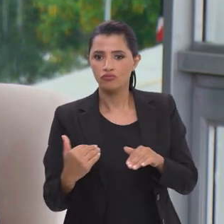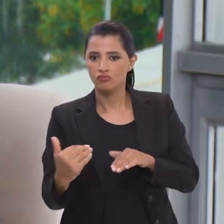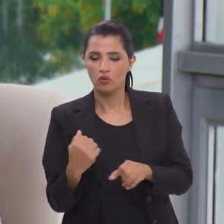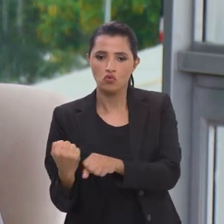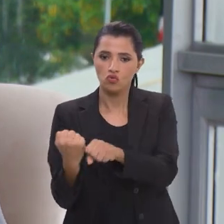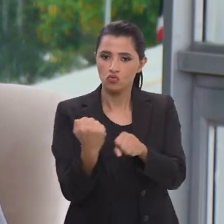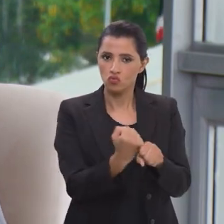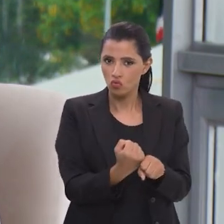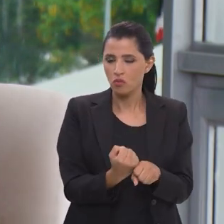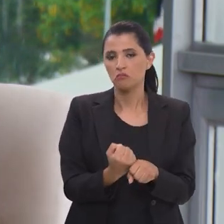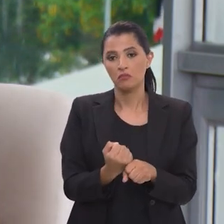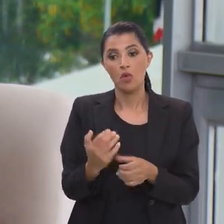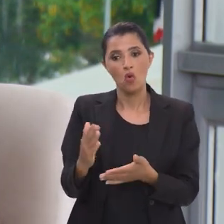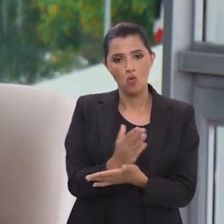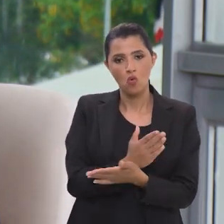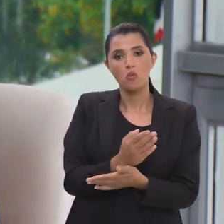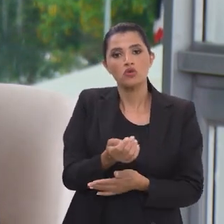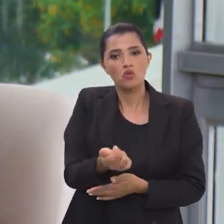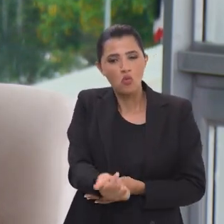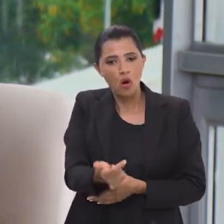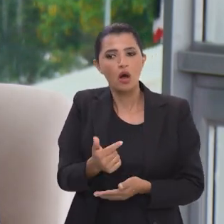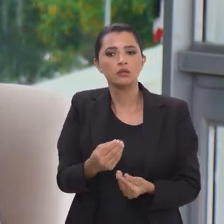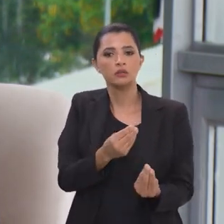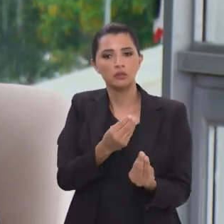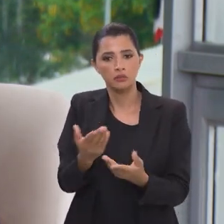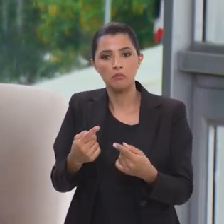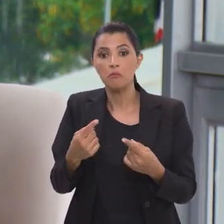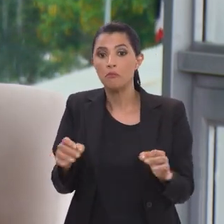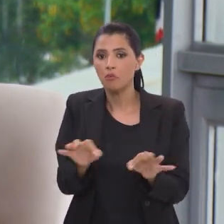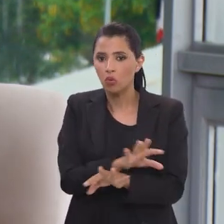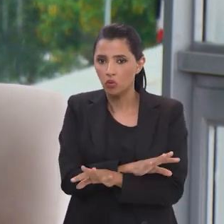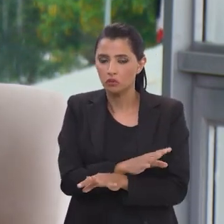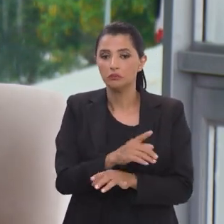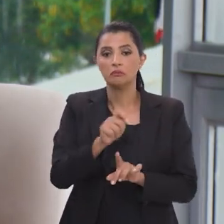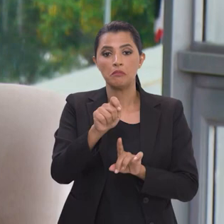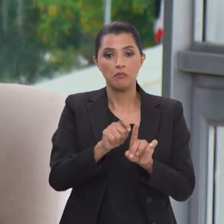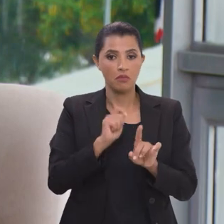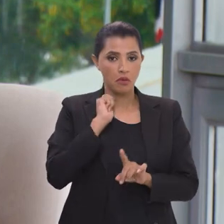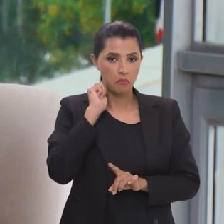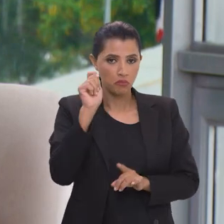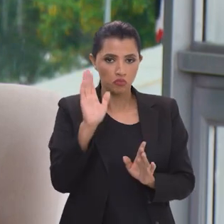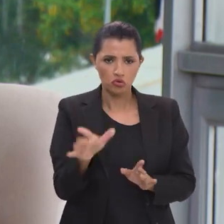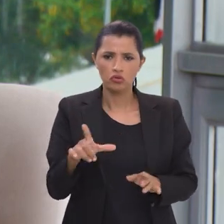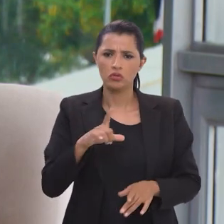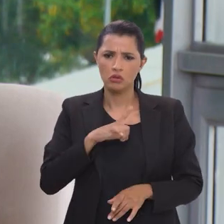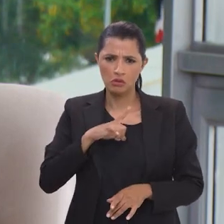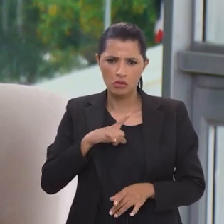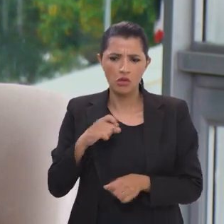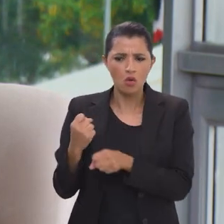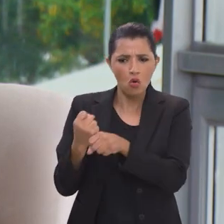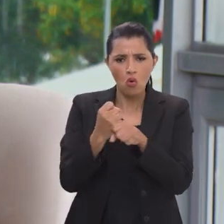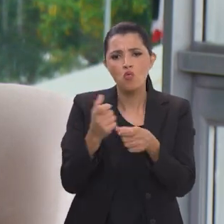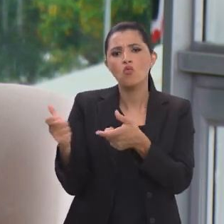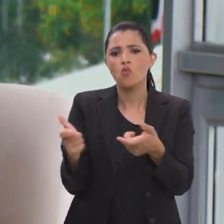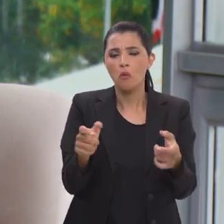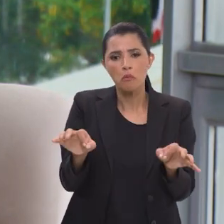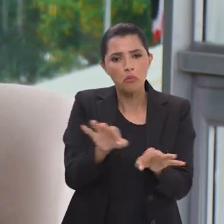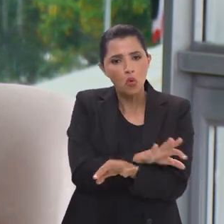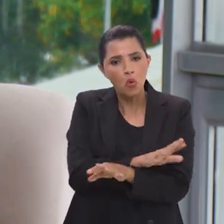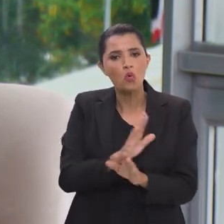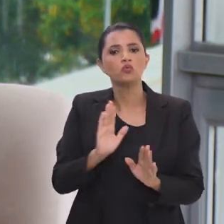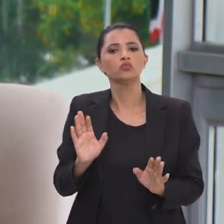obras que já estão começando a ser entregues. a partir do mês de abril agora, nós já vamos ter obras concluídas,